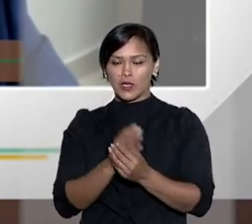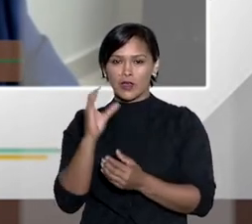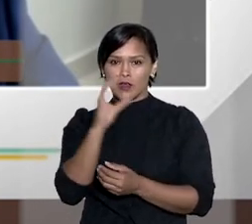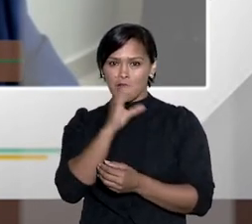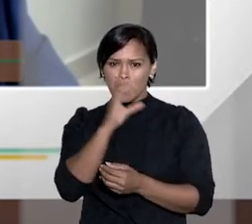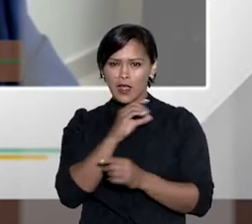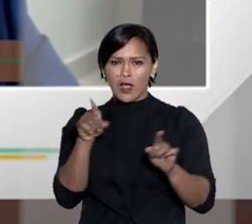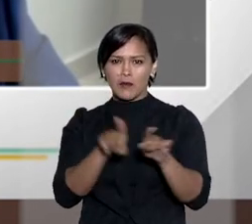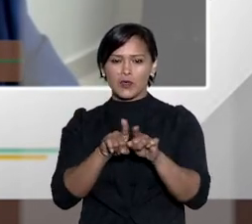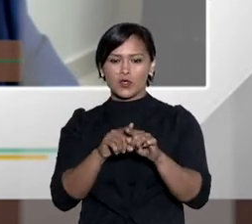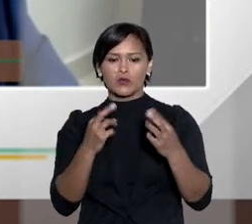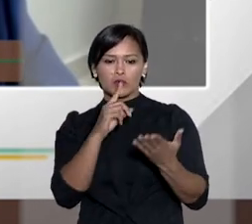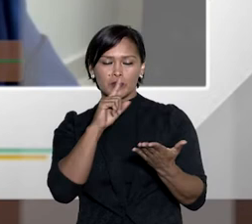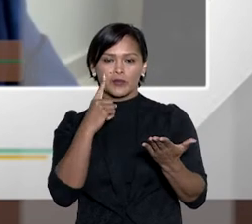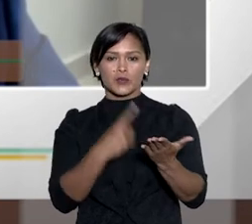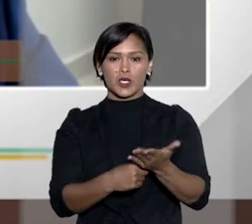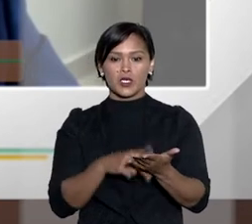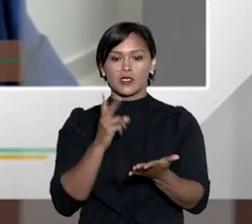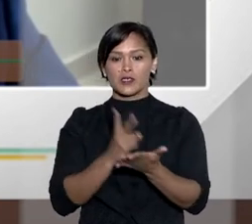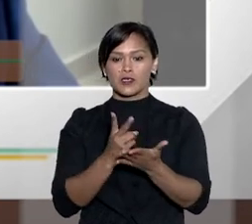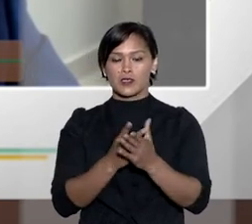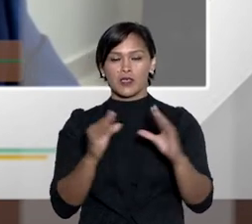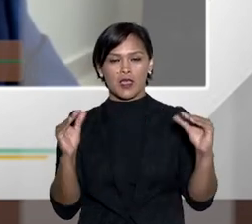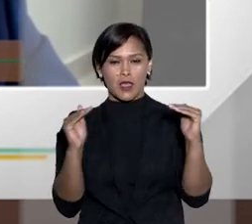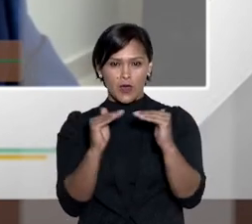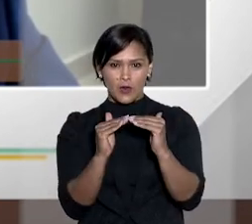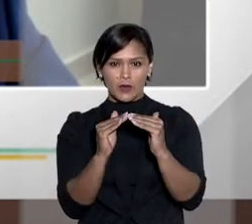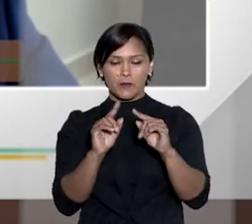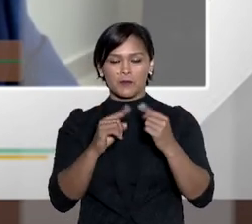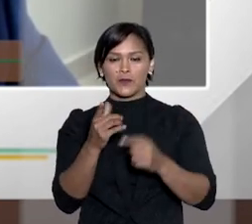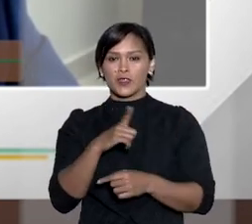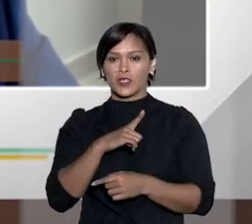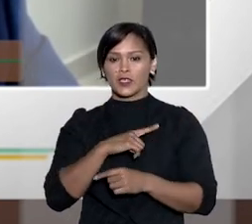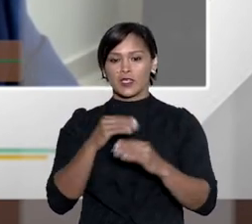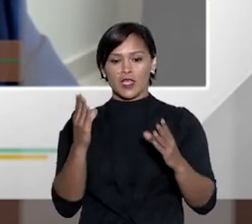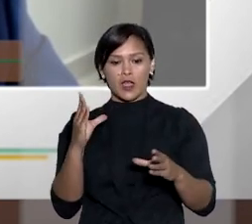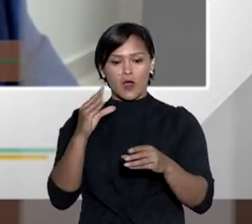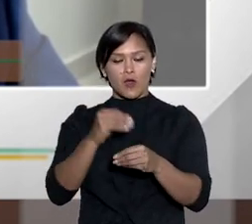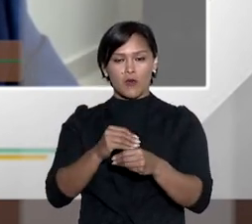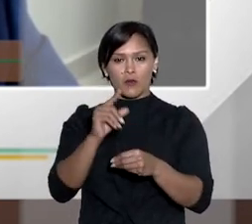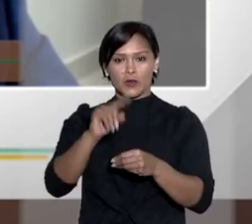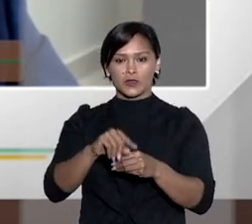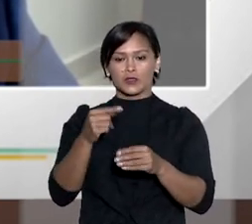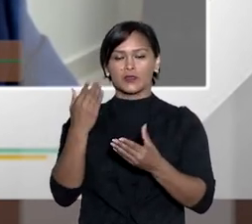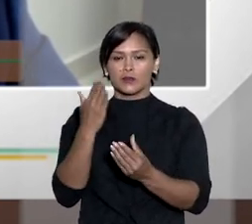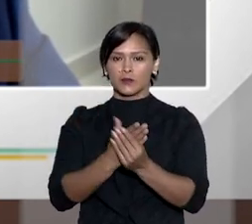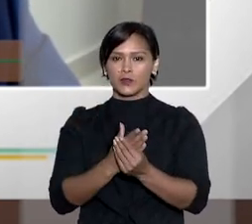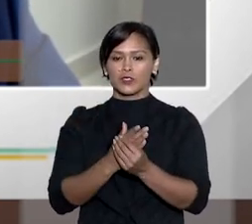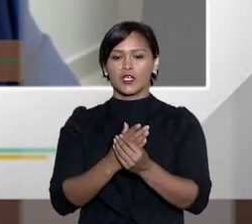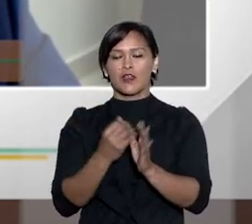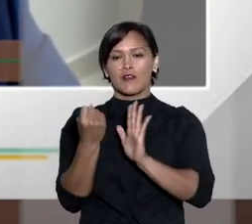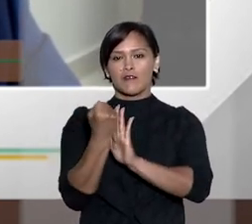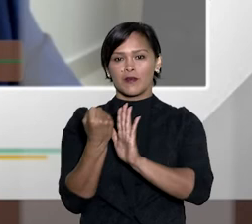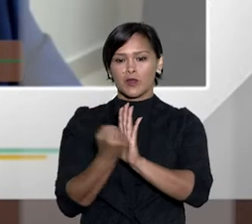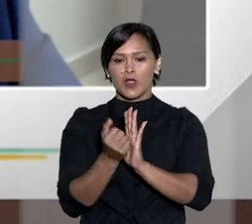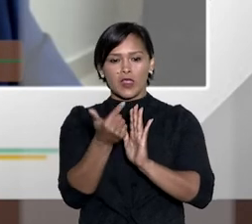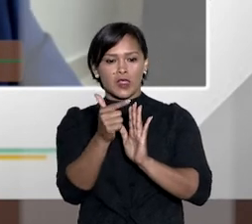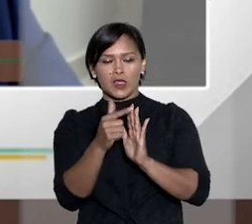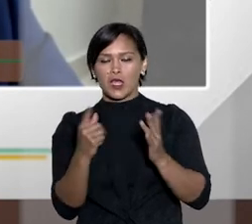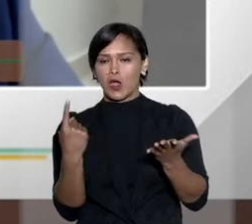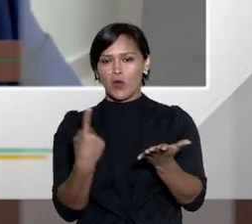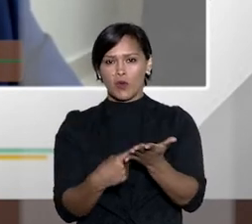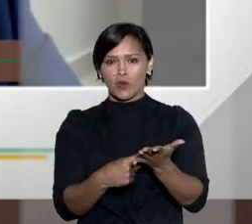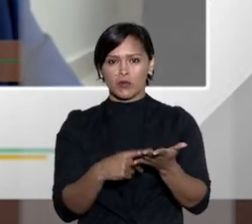foco da 9099 é um processo não adversarial e busca-se sempre a autocomposição é obtida a